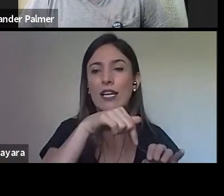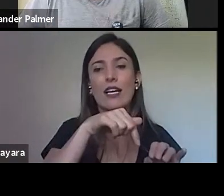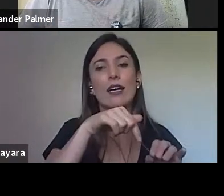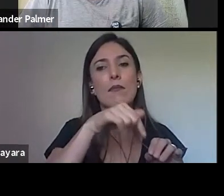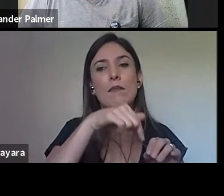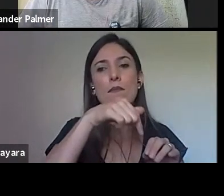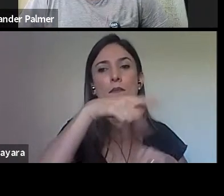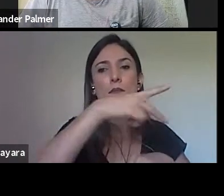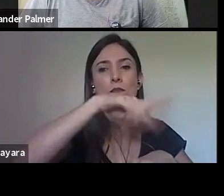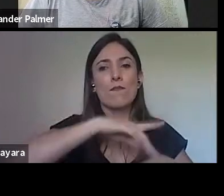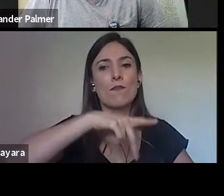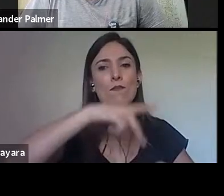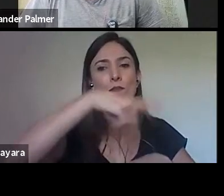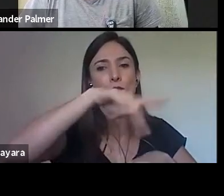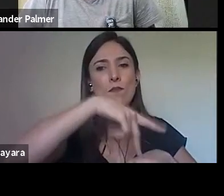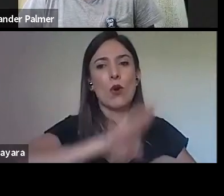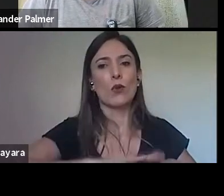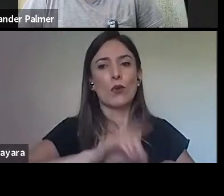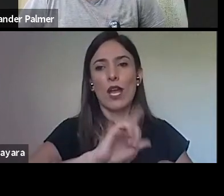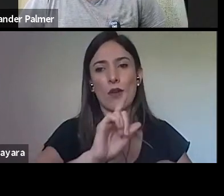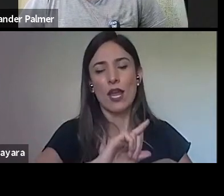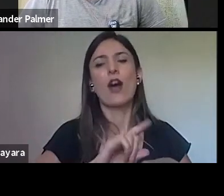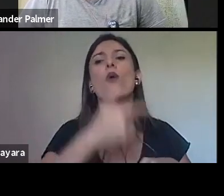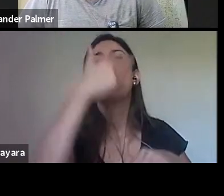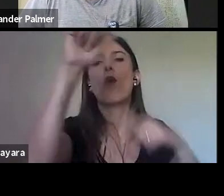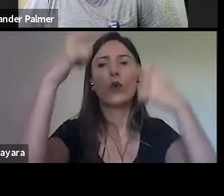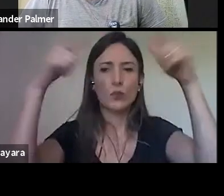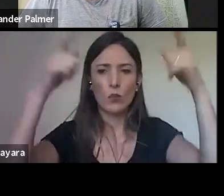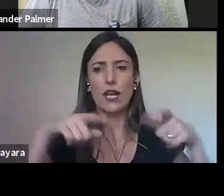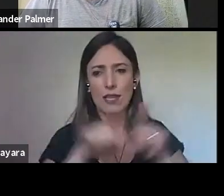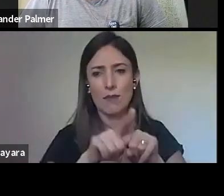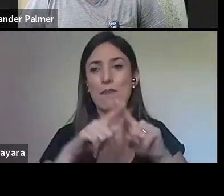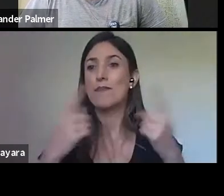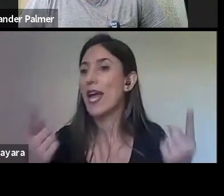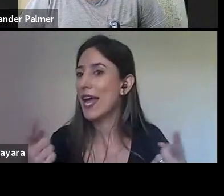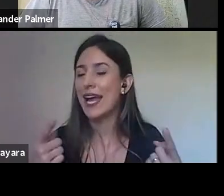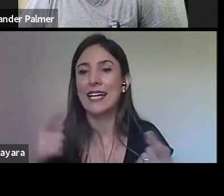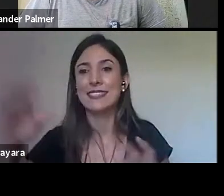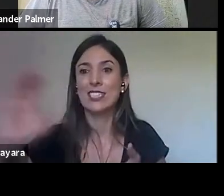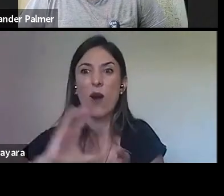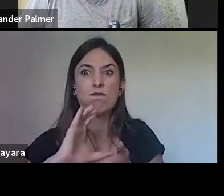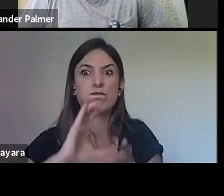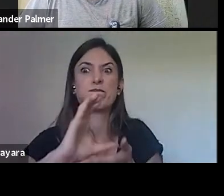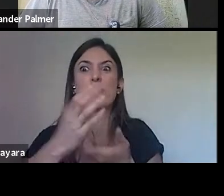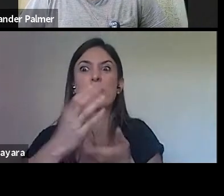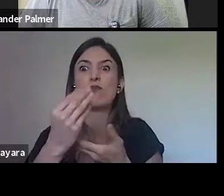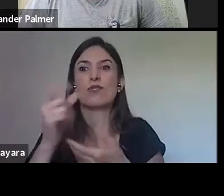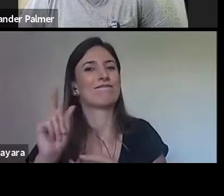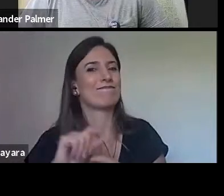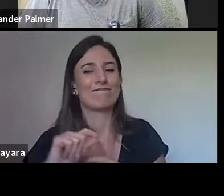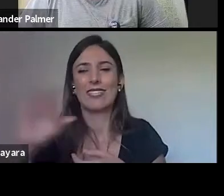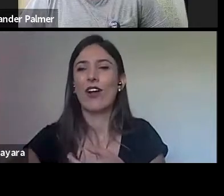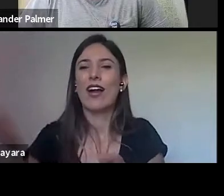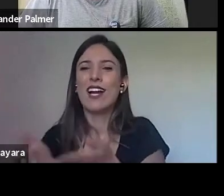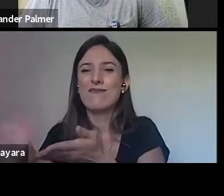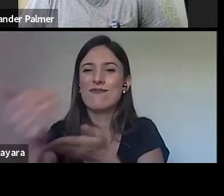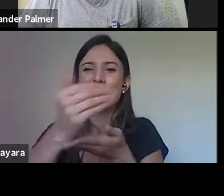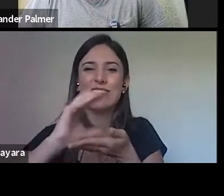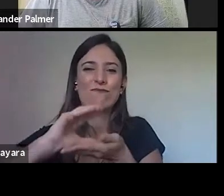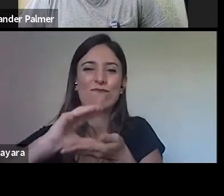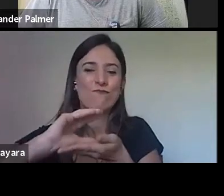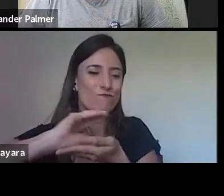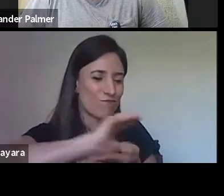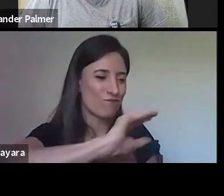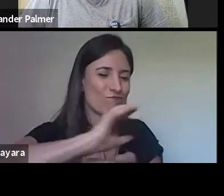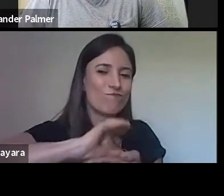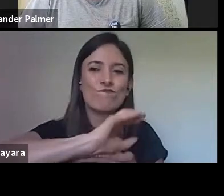a gente sabe muito bem que ele não vai financiar tanto, não vai chegar tanto, vai faltar ainda